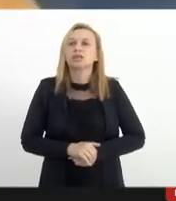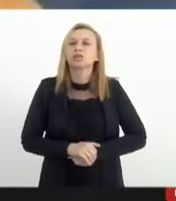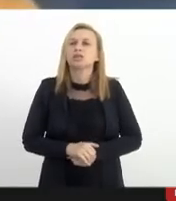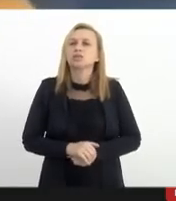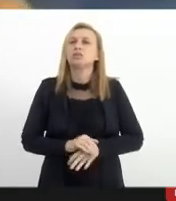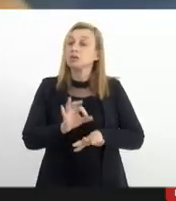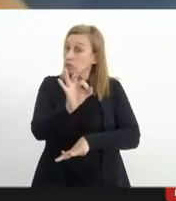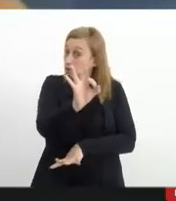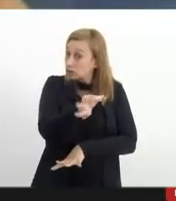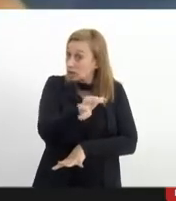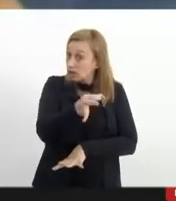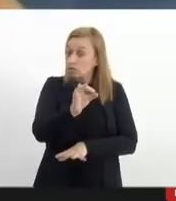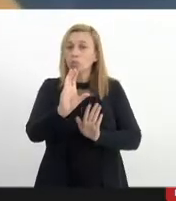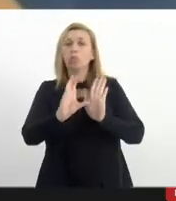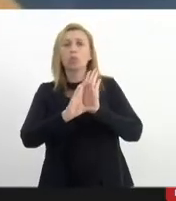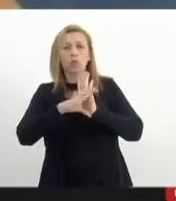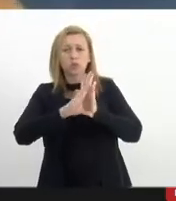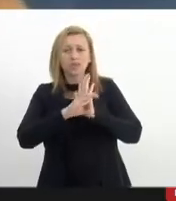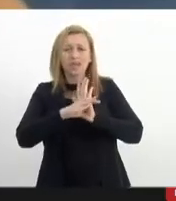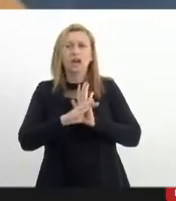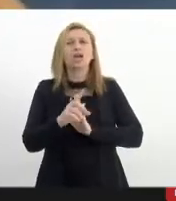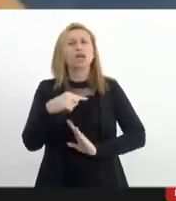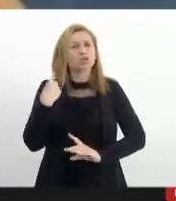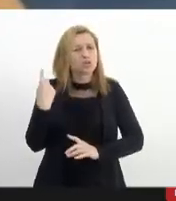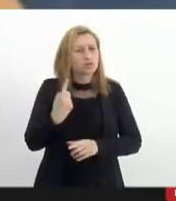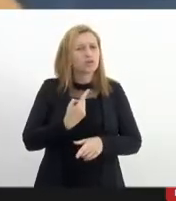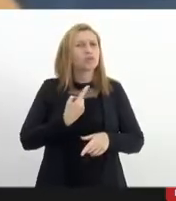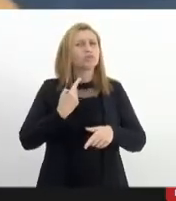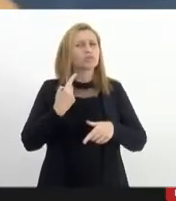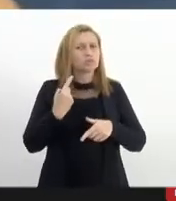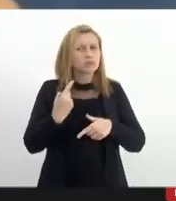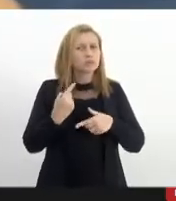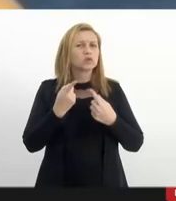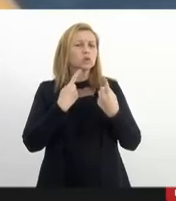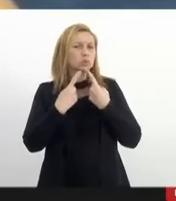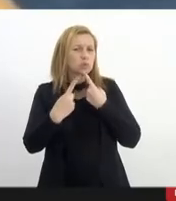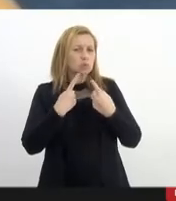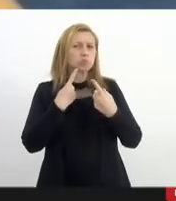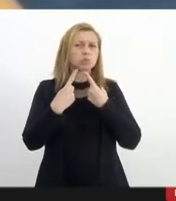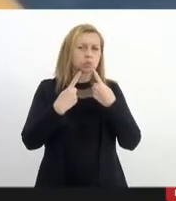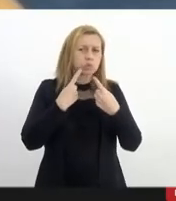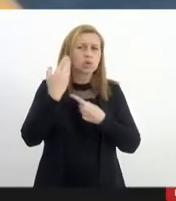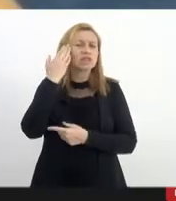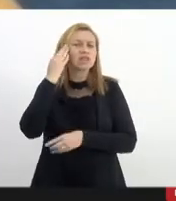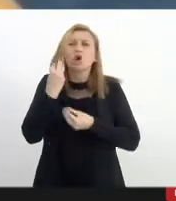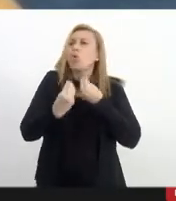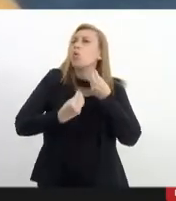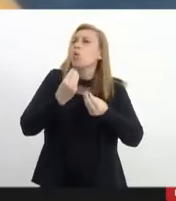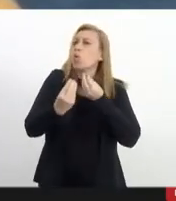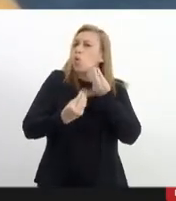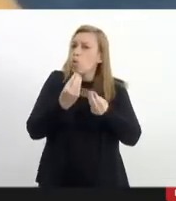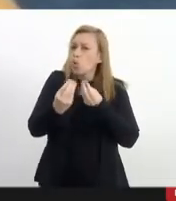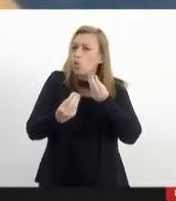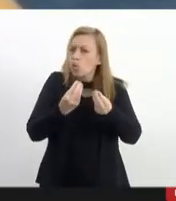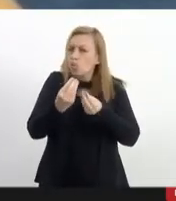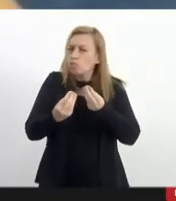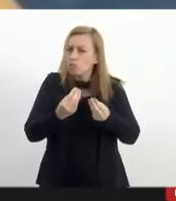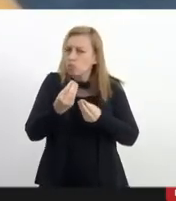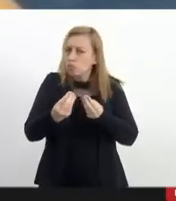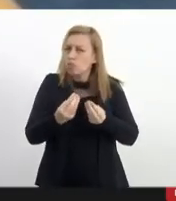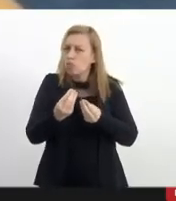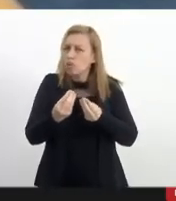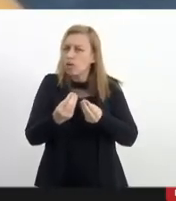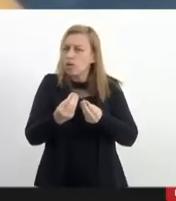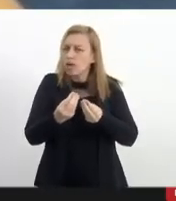De fato é um conceito que a gente vem trabalhando e tentando entender como condensá-lo nas situações